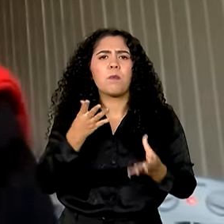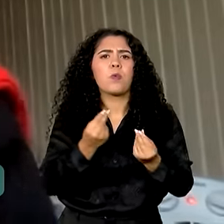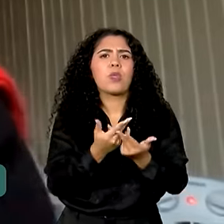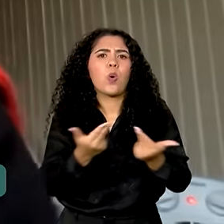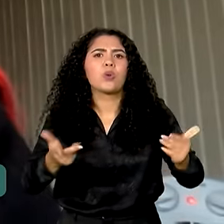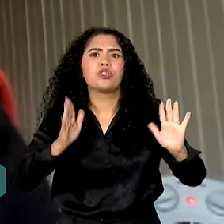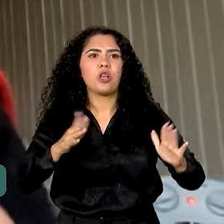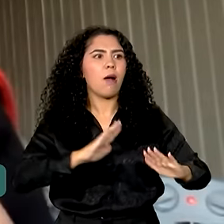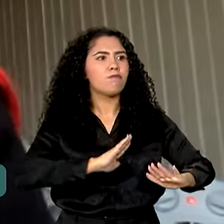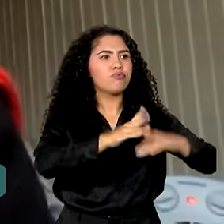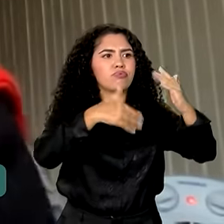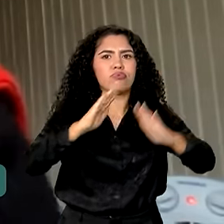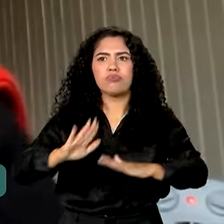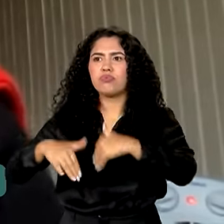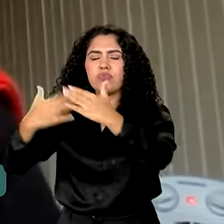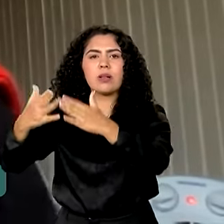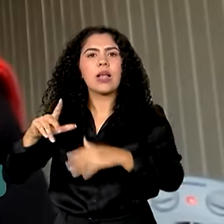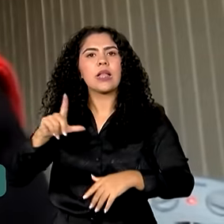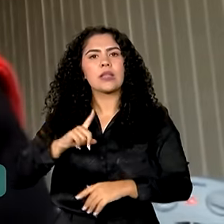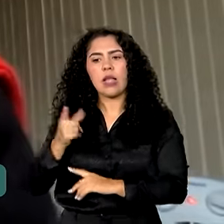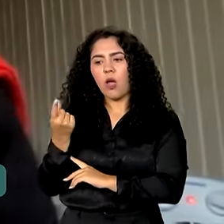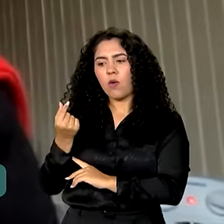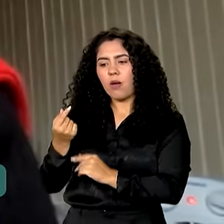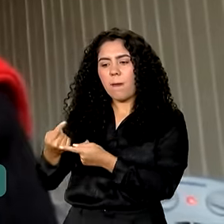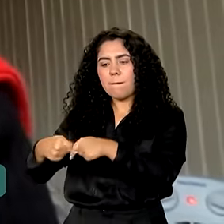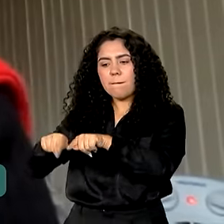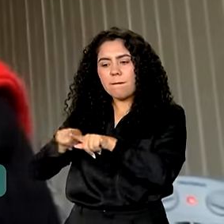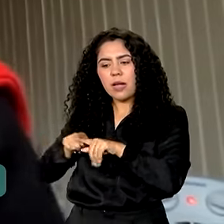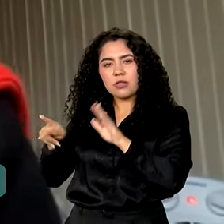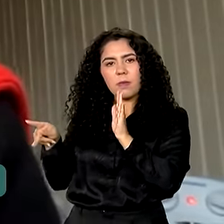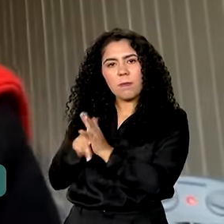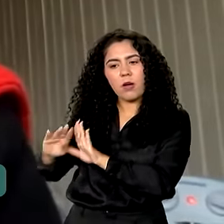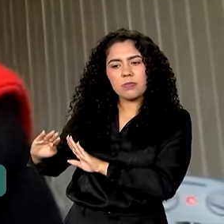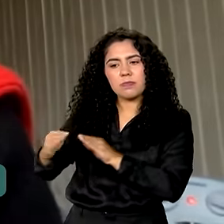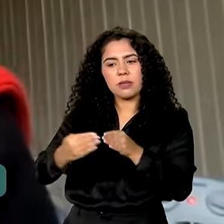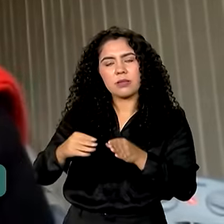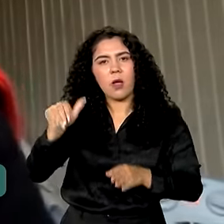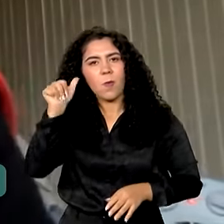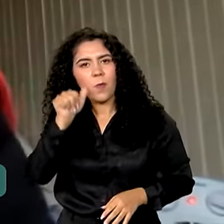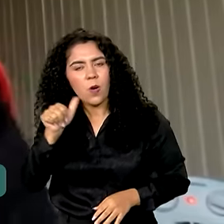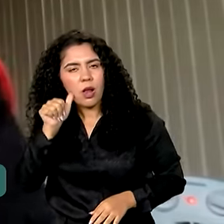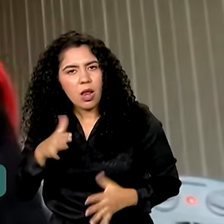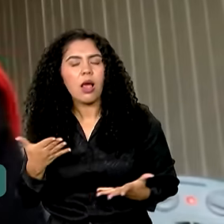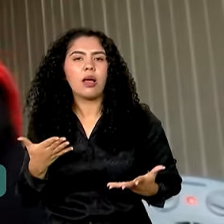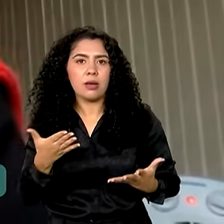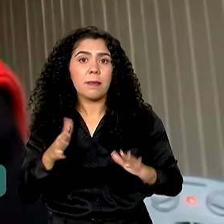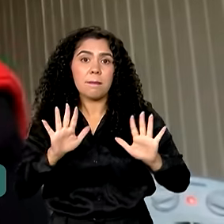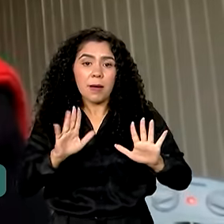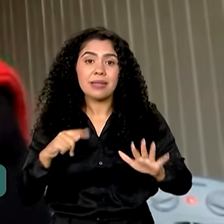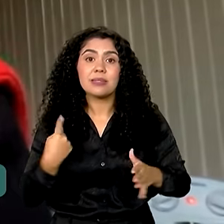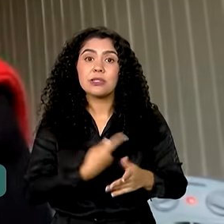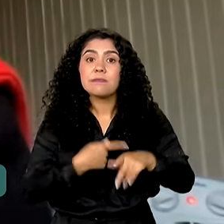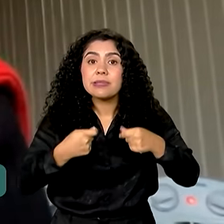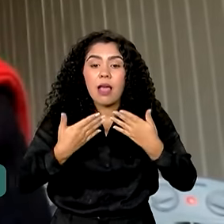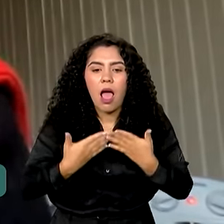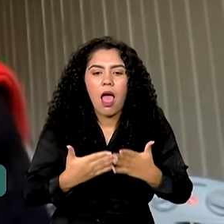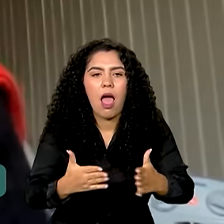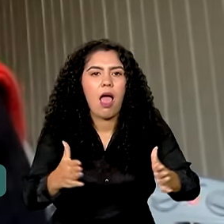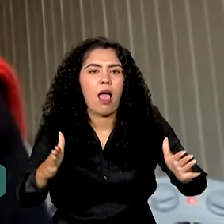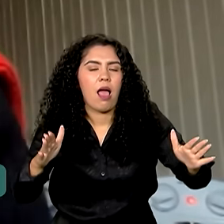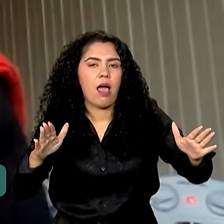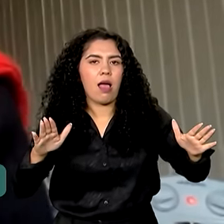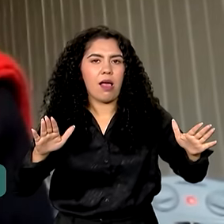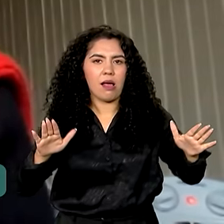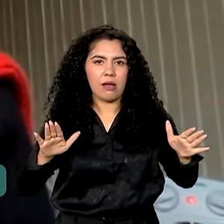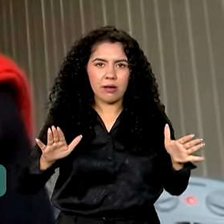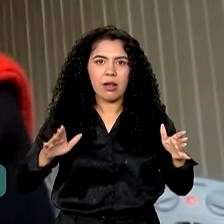a gente tem linha específica de crédito para as mulheres, tem assistência técnica específica para as mulheres, mas a gente precisa ampliar e fazer essa